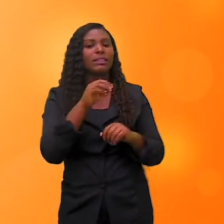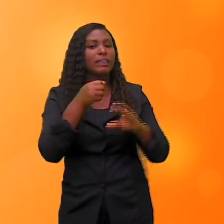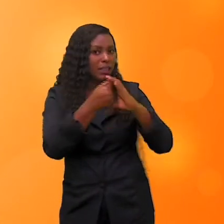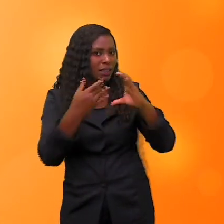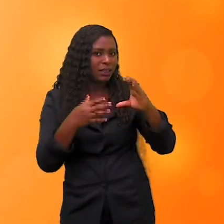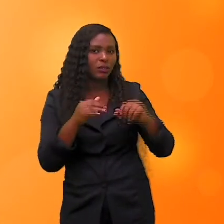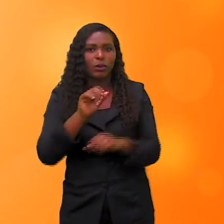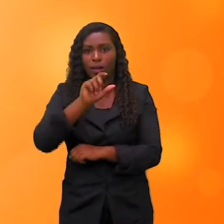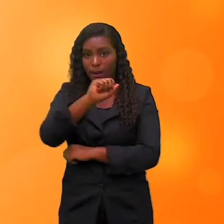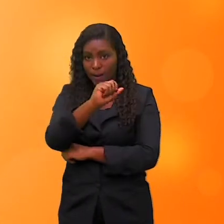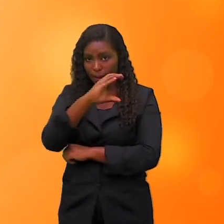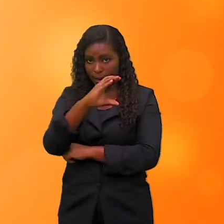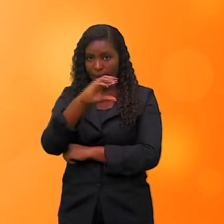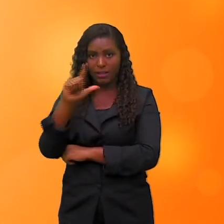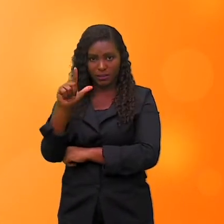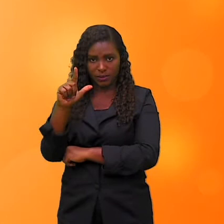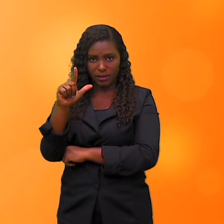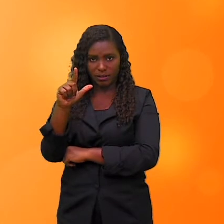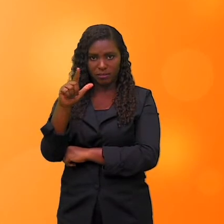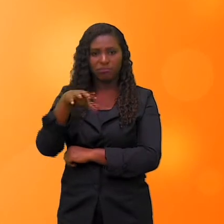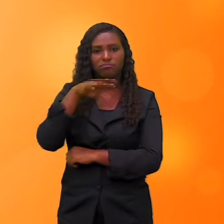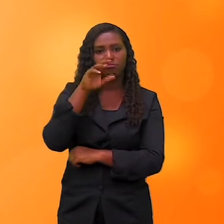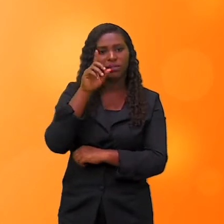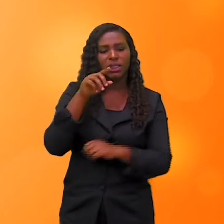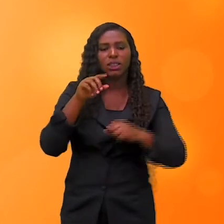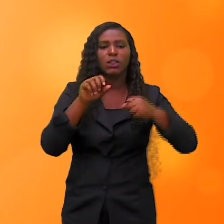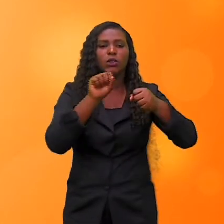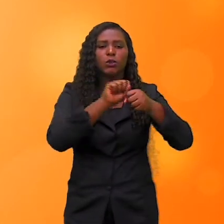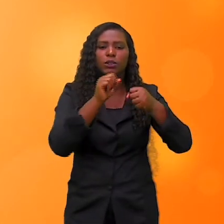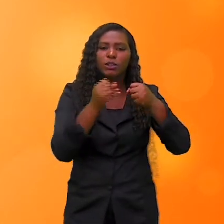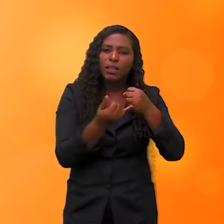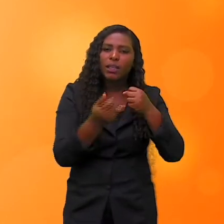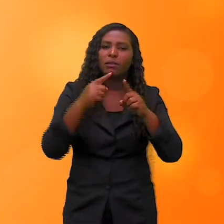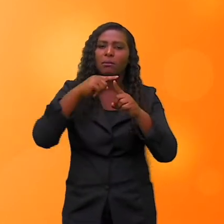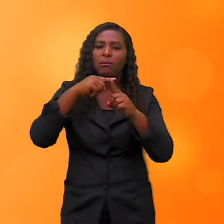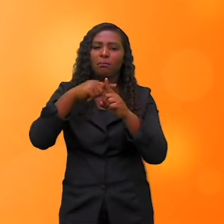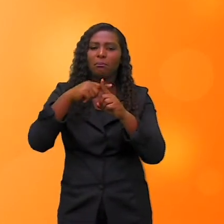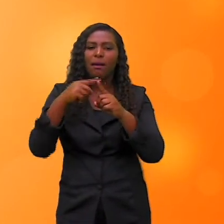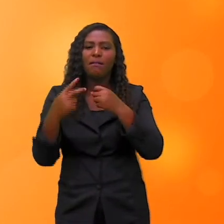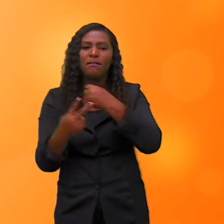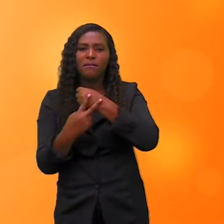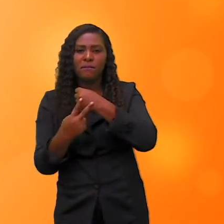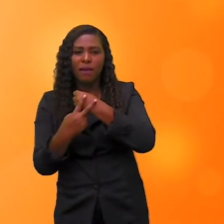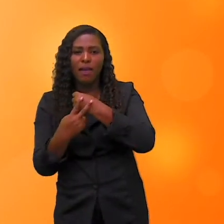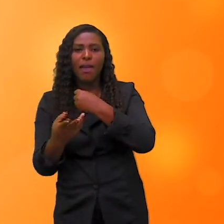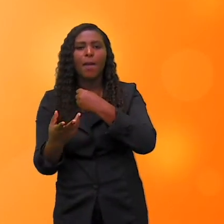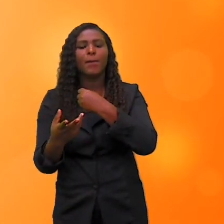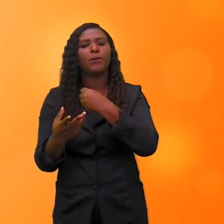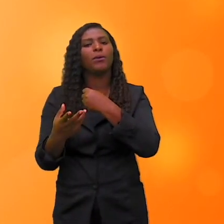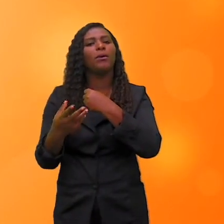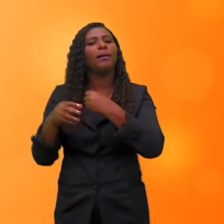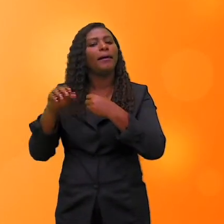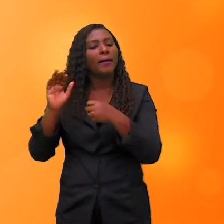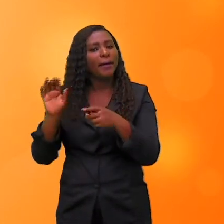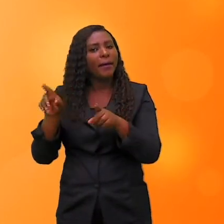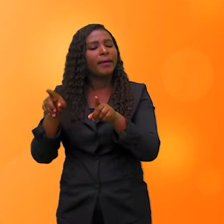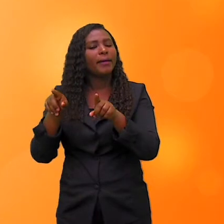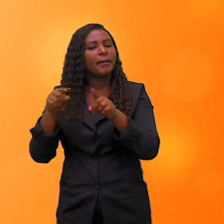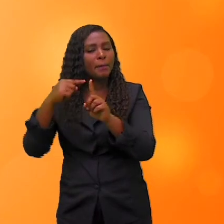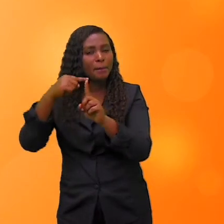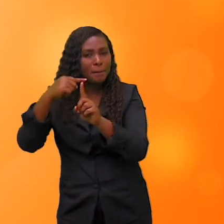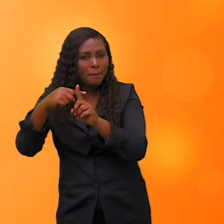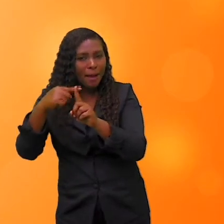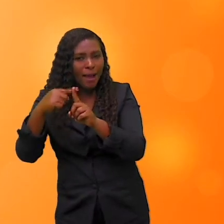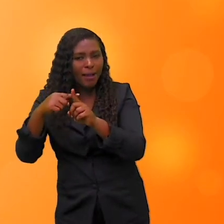conjugado no mesmo tempo verbal que o verbo principal que está na oração, voz ativa, mais o verbo